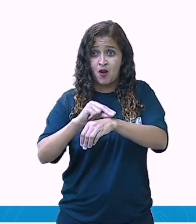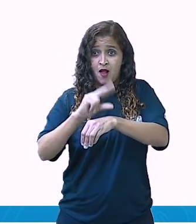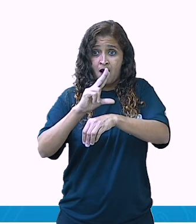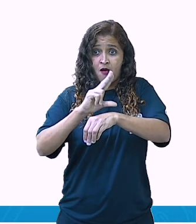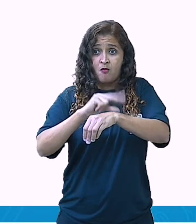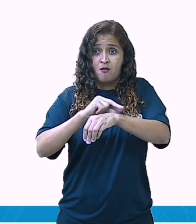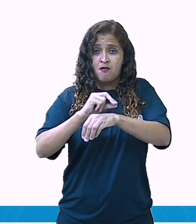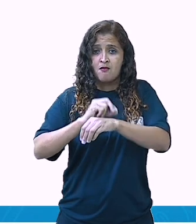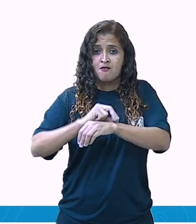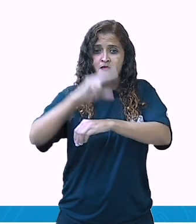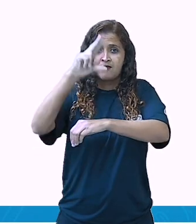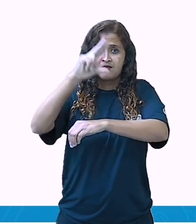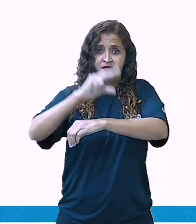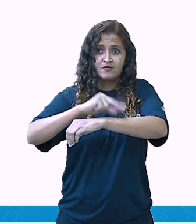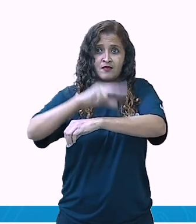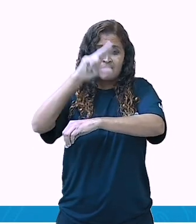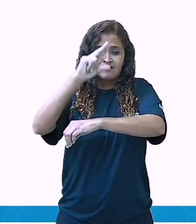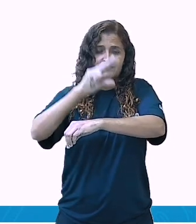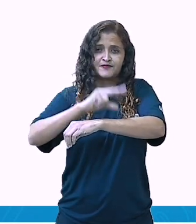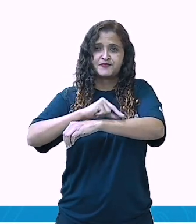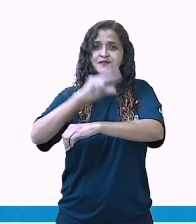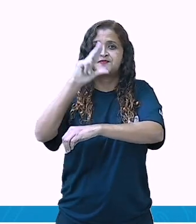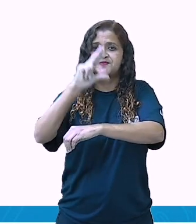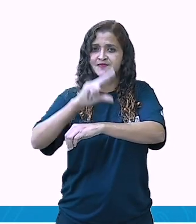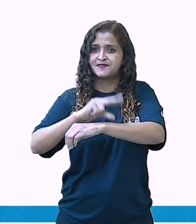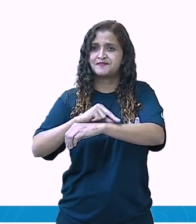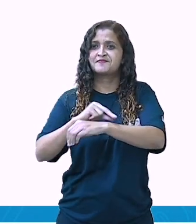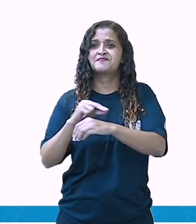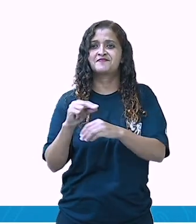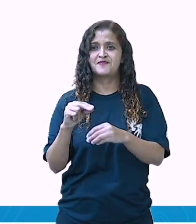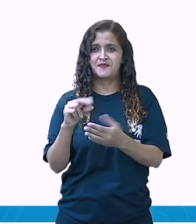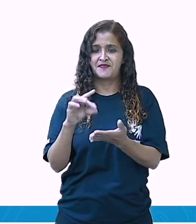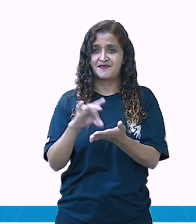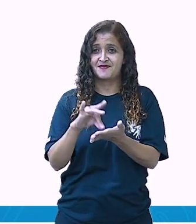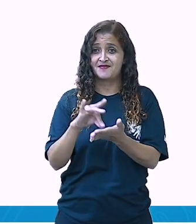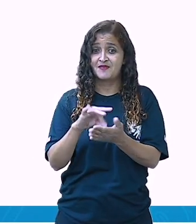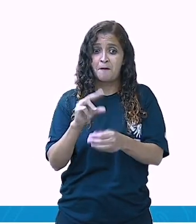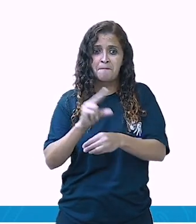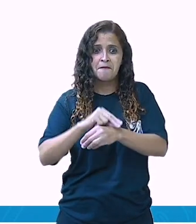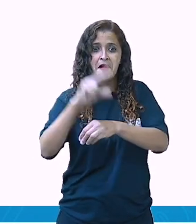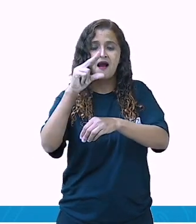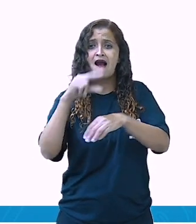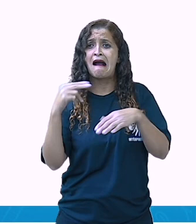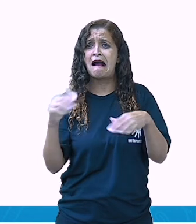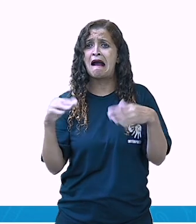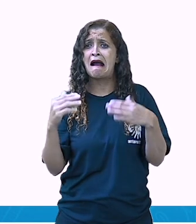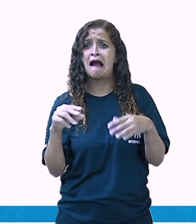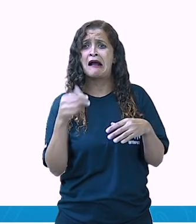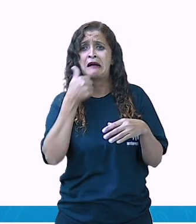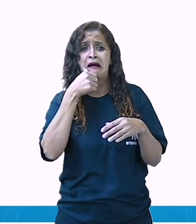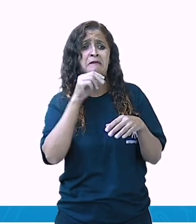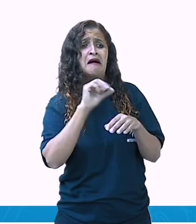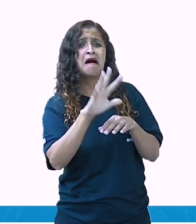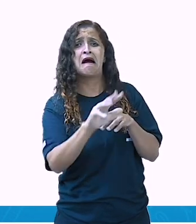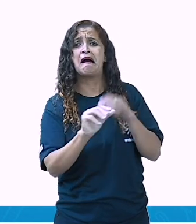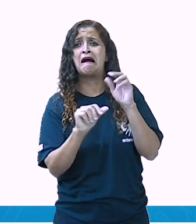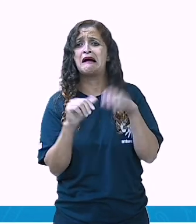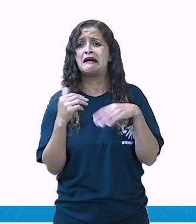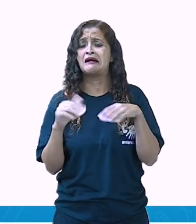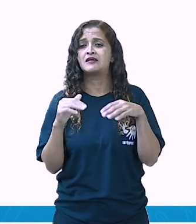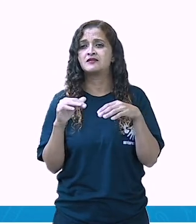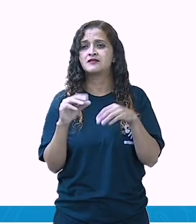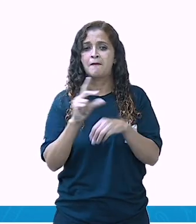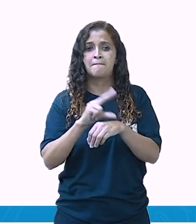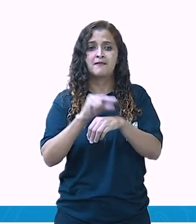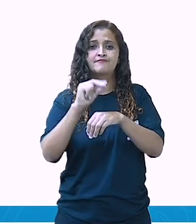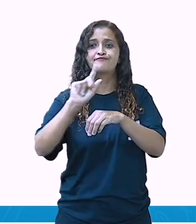pula bem alto. Pula mesmo, viu? Porque às vezes ele está lá na cozinha e você grita, mãe, olha o grilo. Ele já pulou, já está